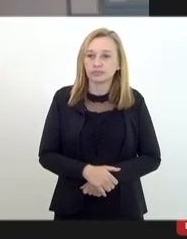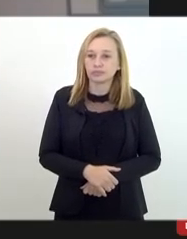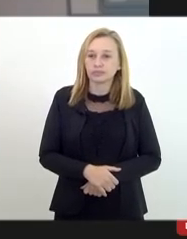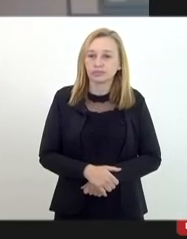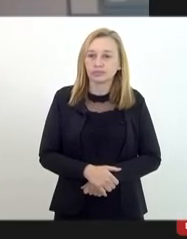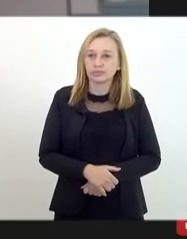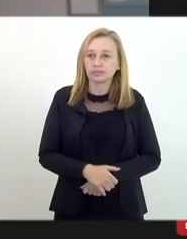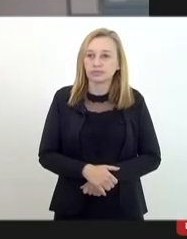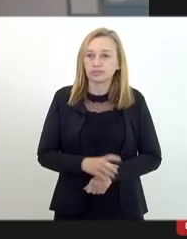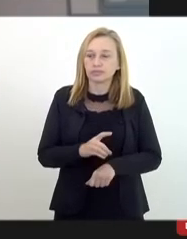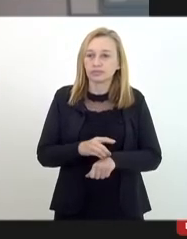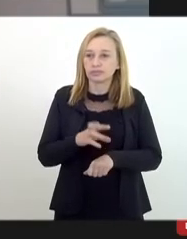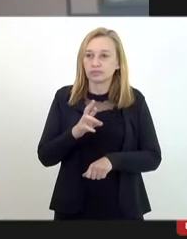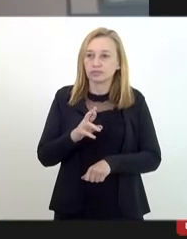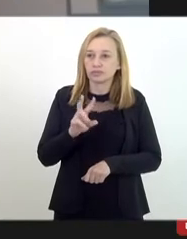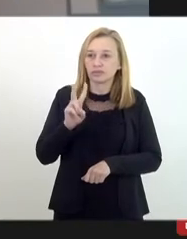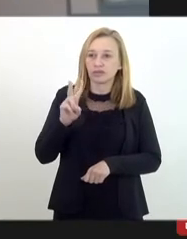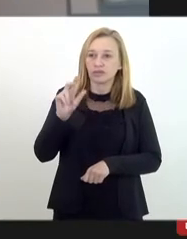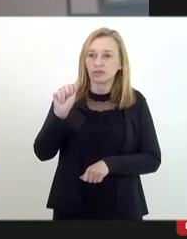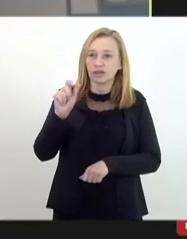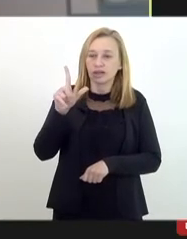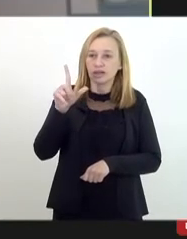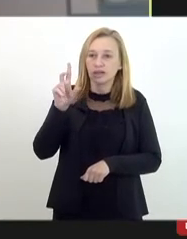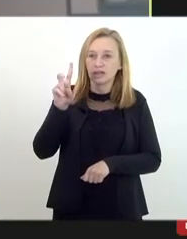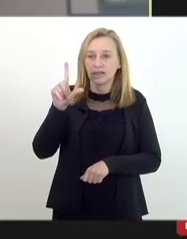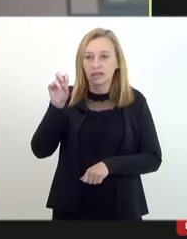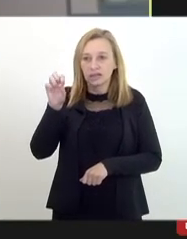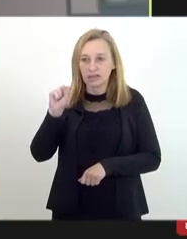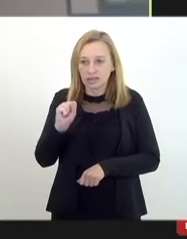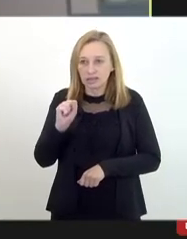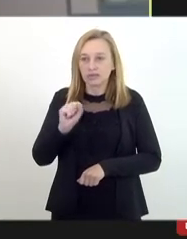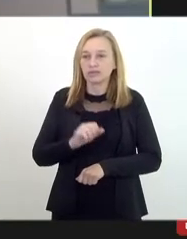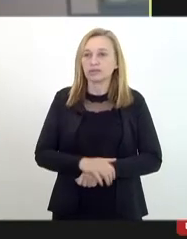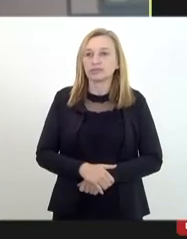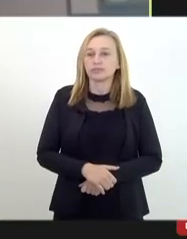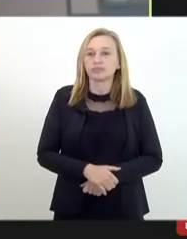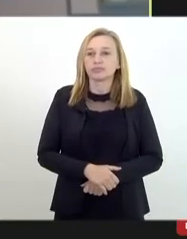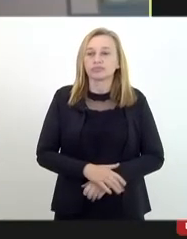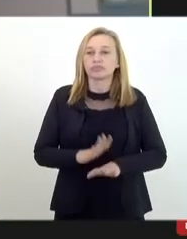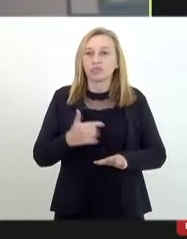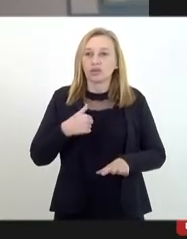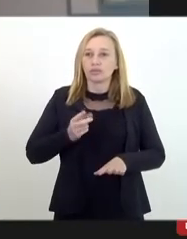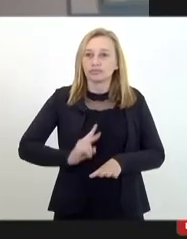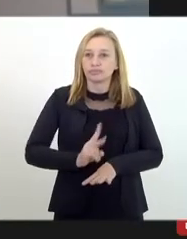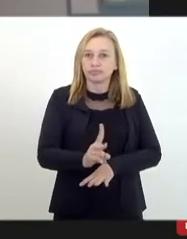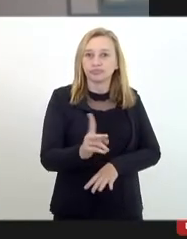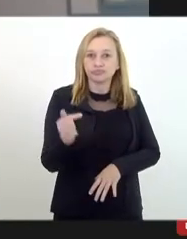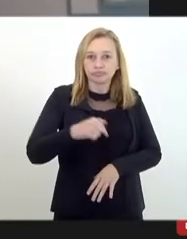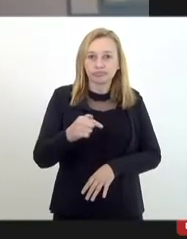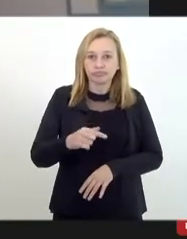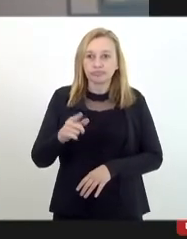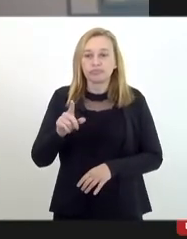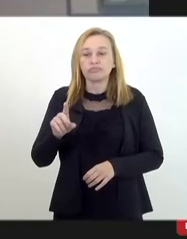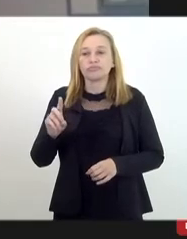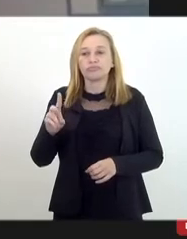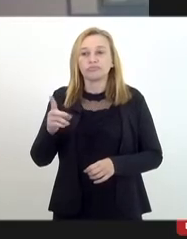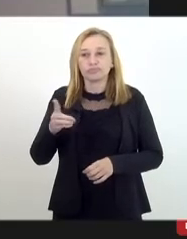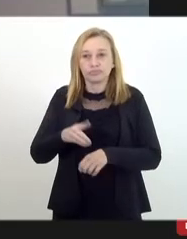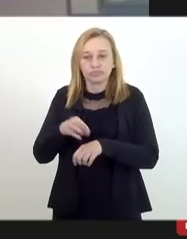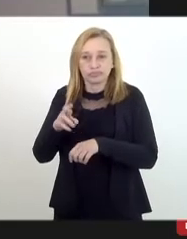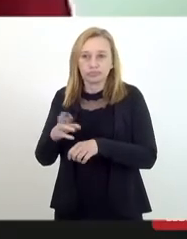Doutora Valesca? Eu vou continuar aqui, quando a doutora Valesca voltar,